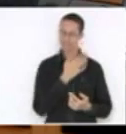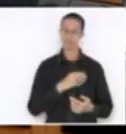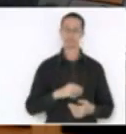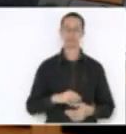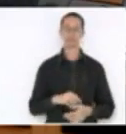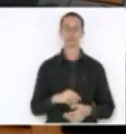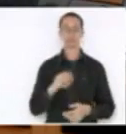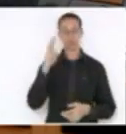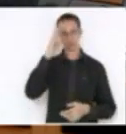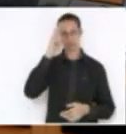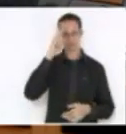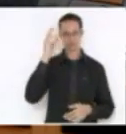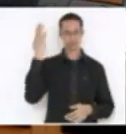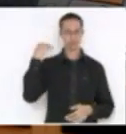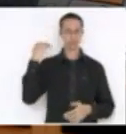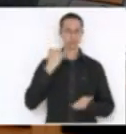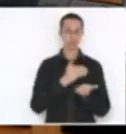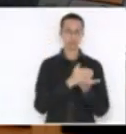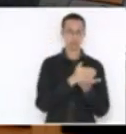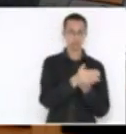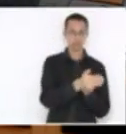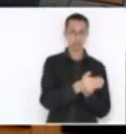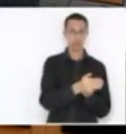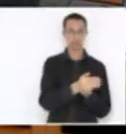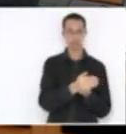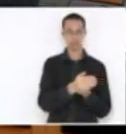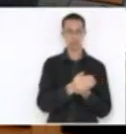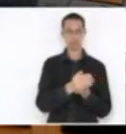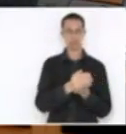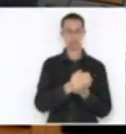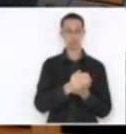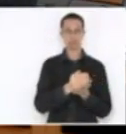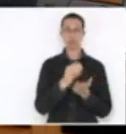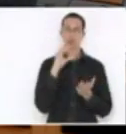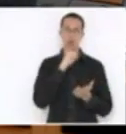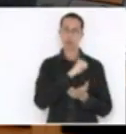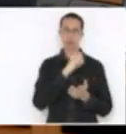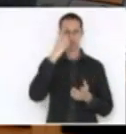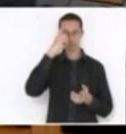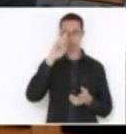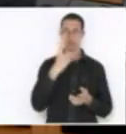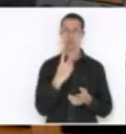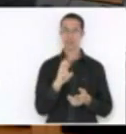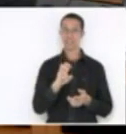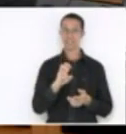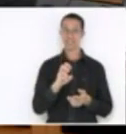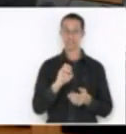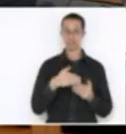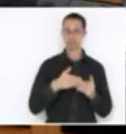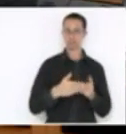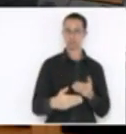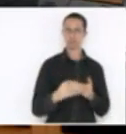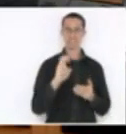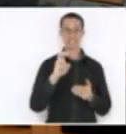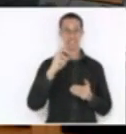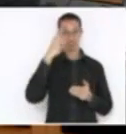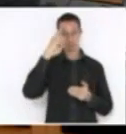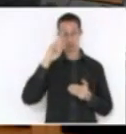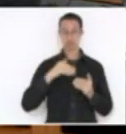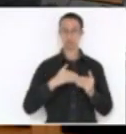entrou, imediatamente, inclusive com data do dia 15 de maio, cinco dias depois, nós já nos